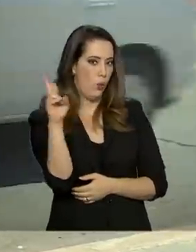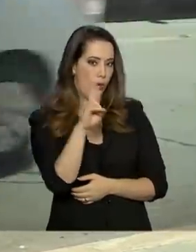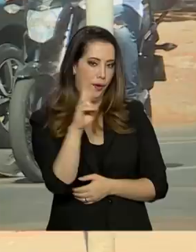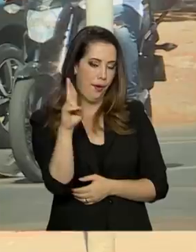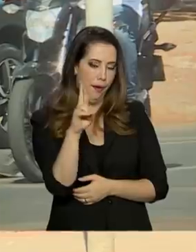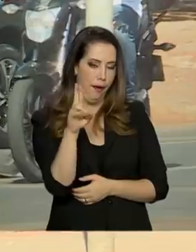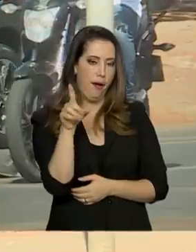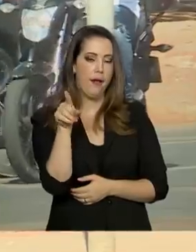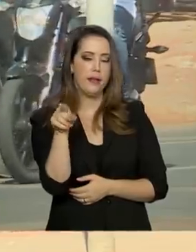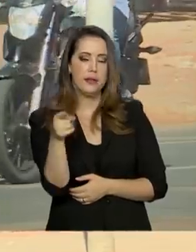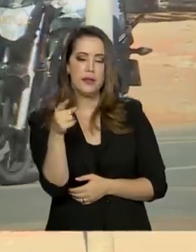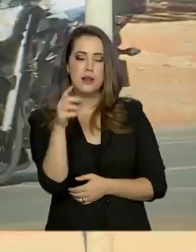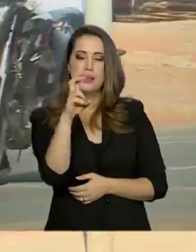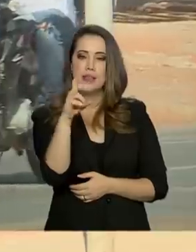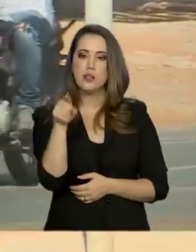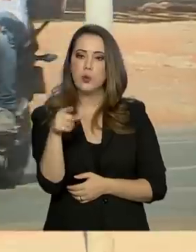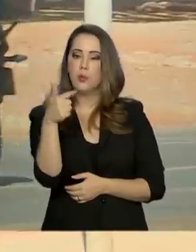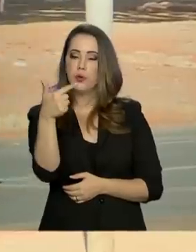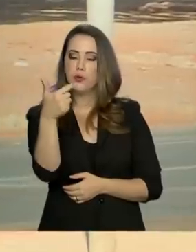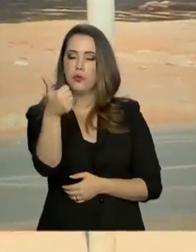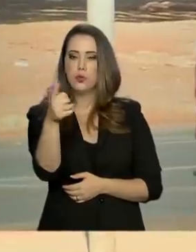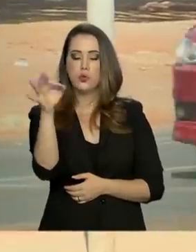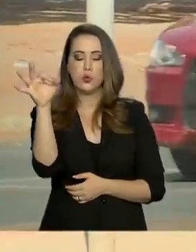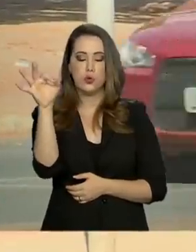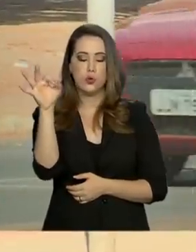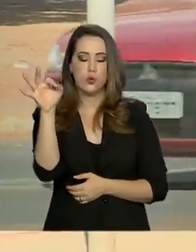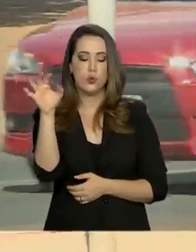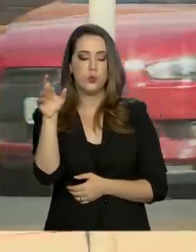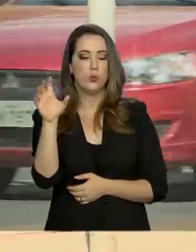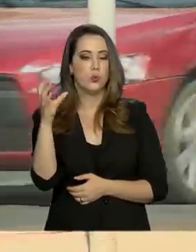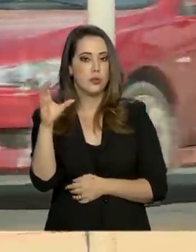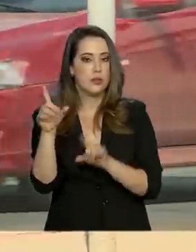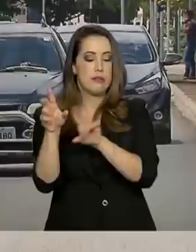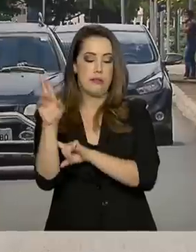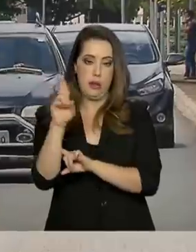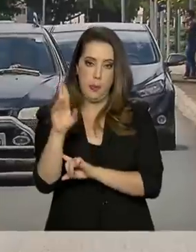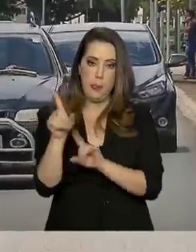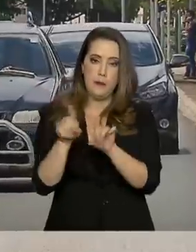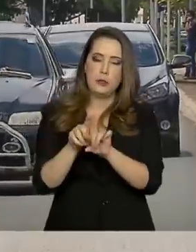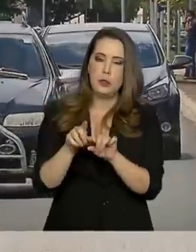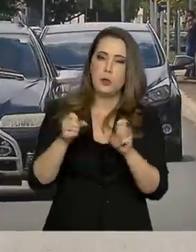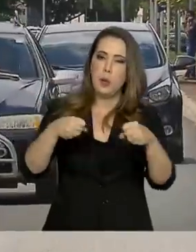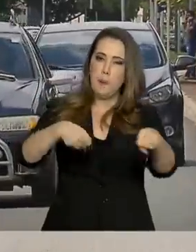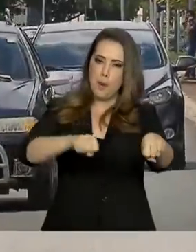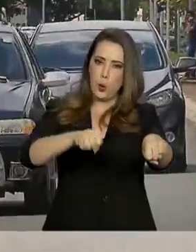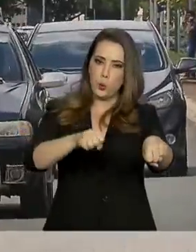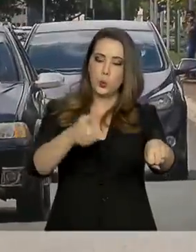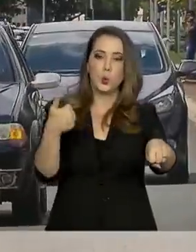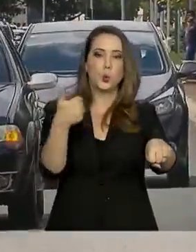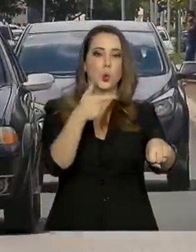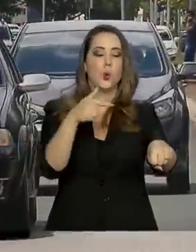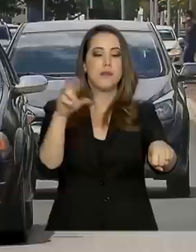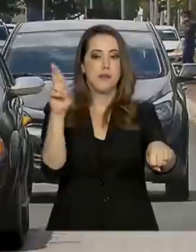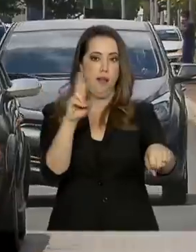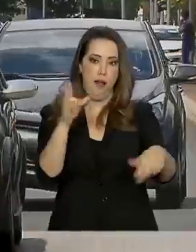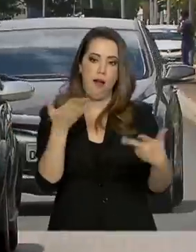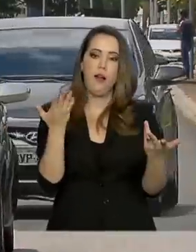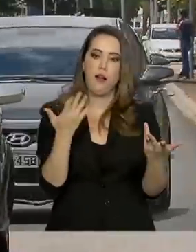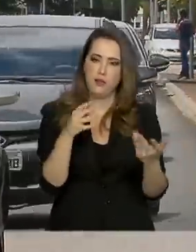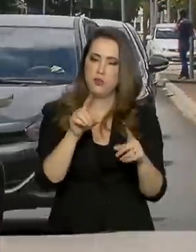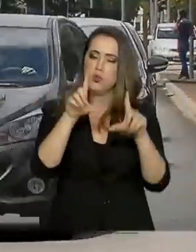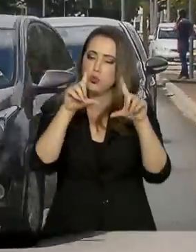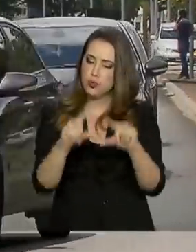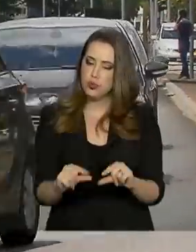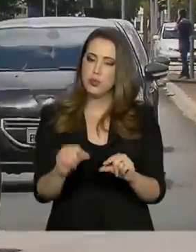e para motos R 12,25, uma queda de 86% em